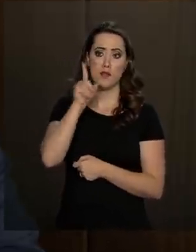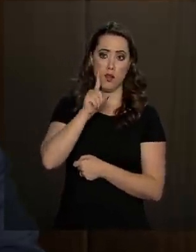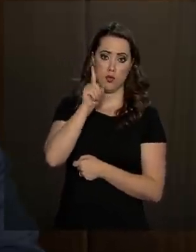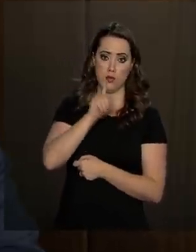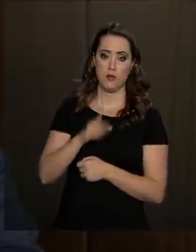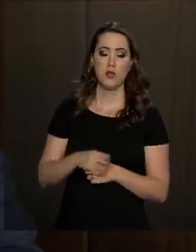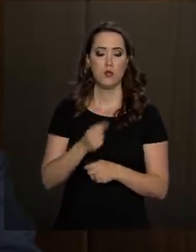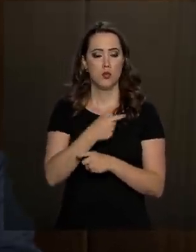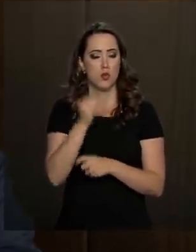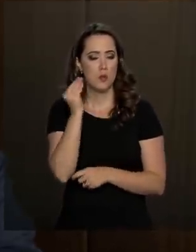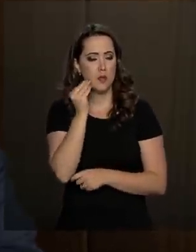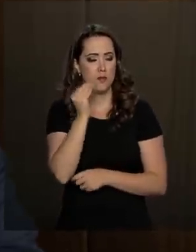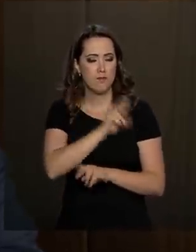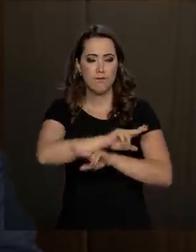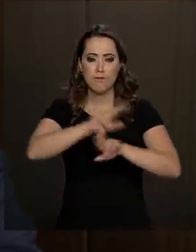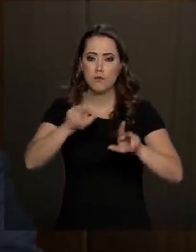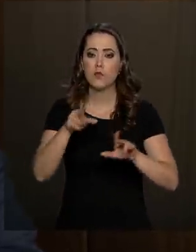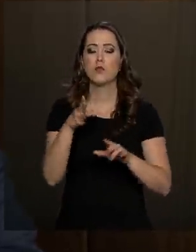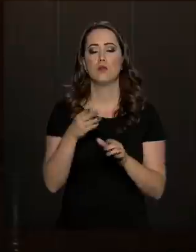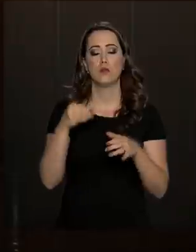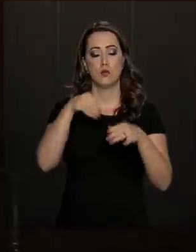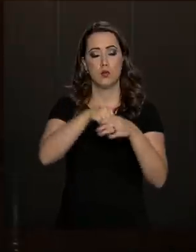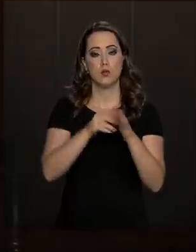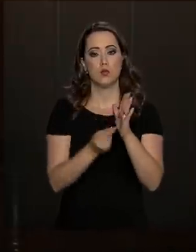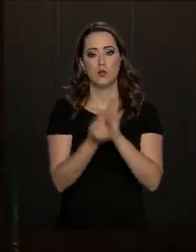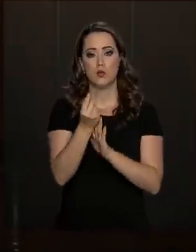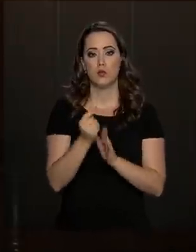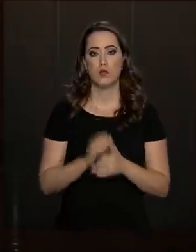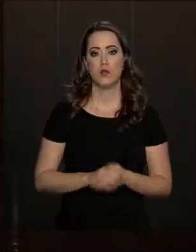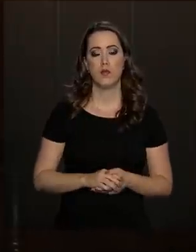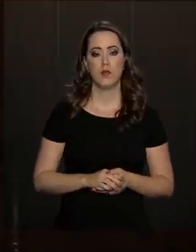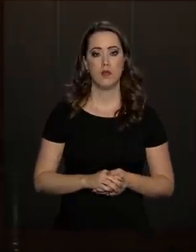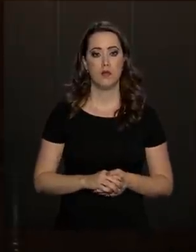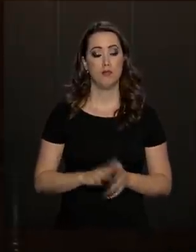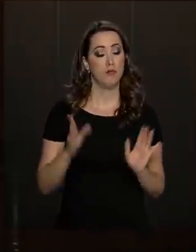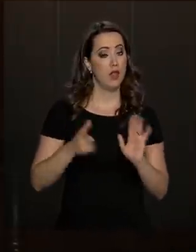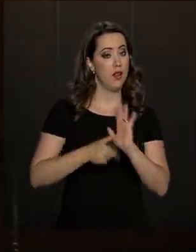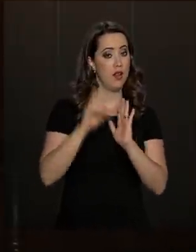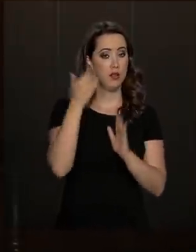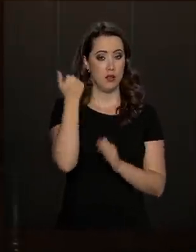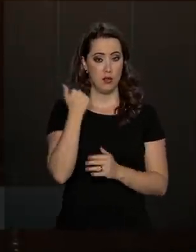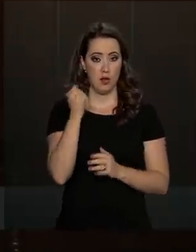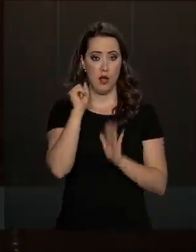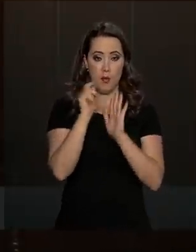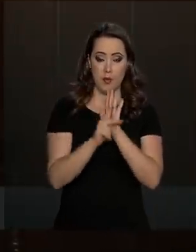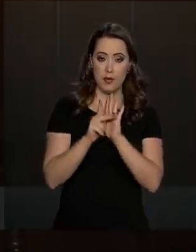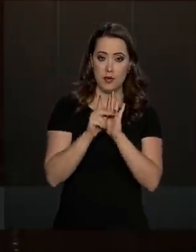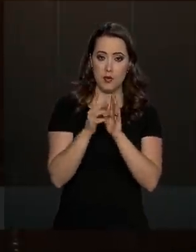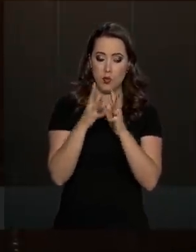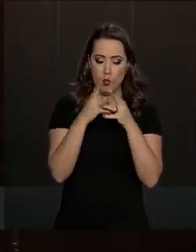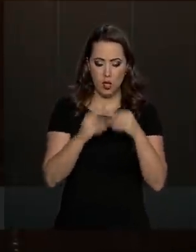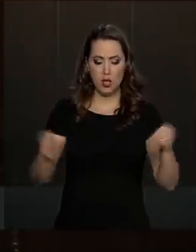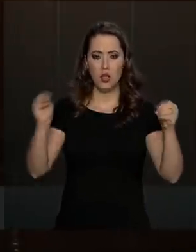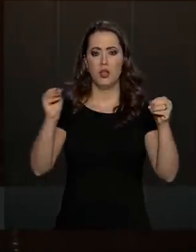financeiro. Obrigado pela entrevista, ministro. A antiga Previdência se exauriu financeiramente,